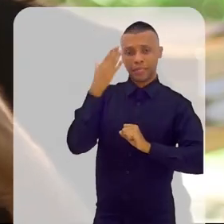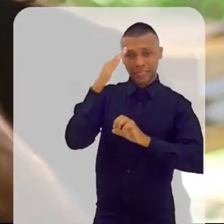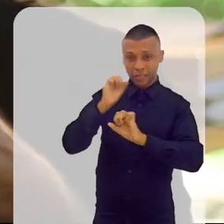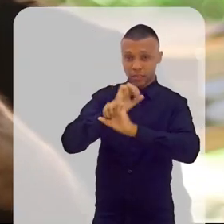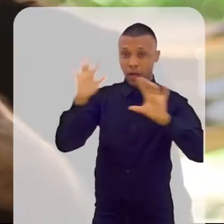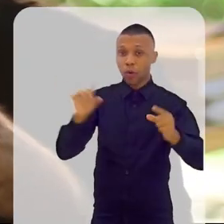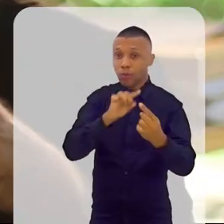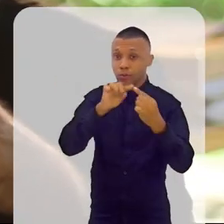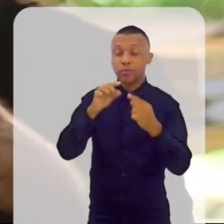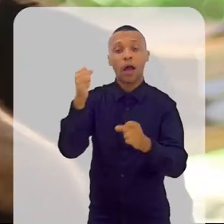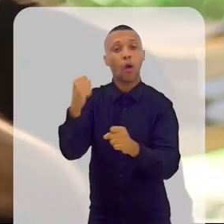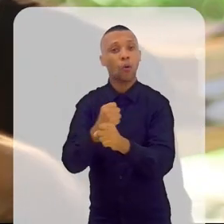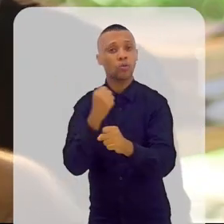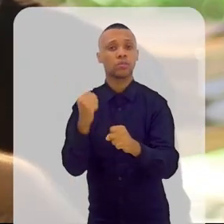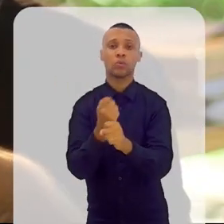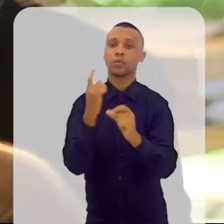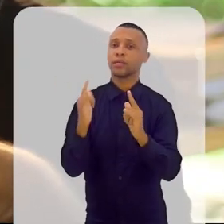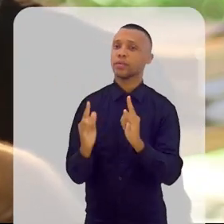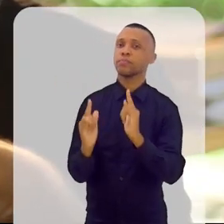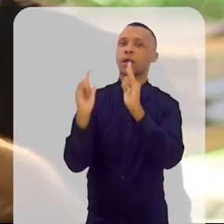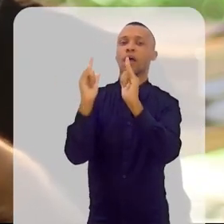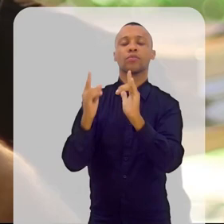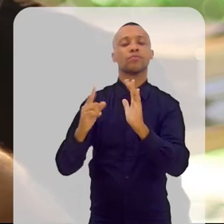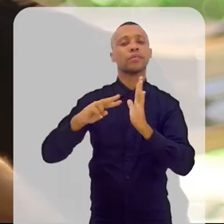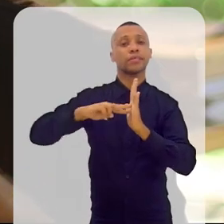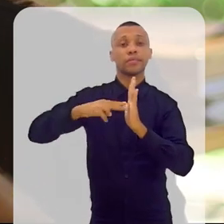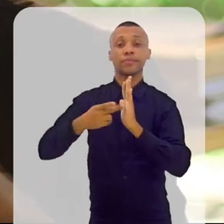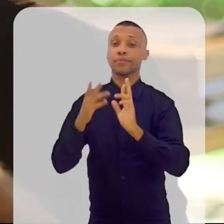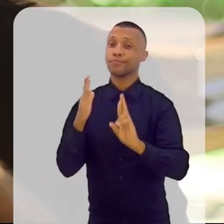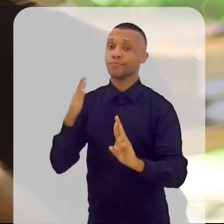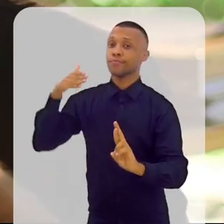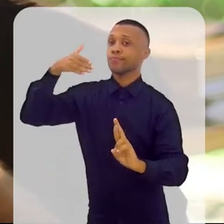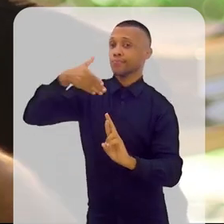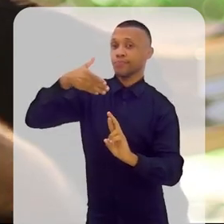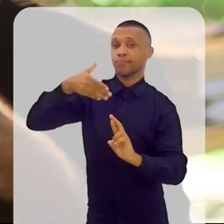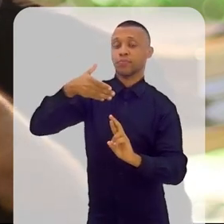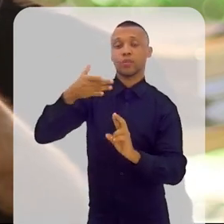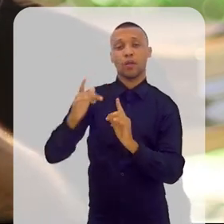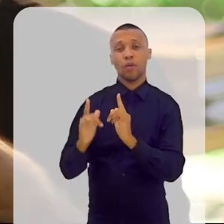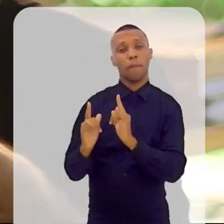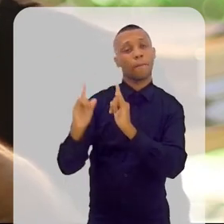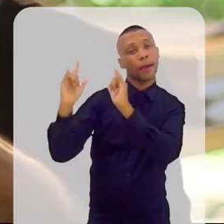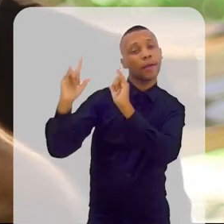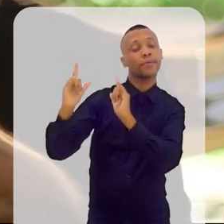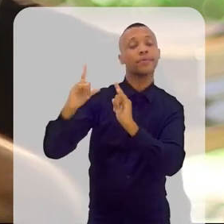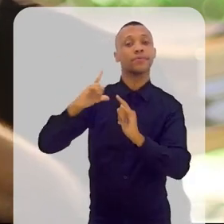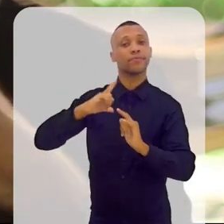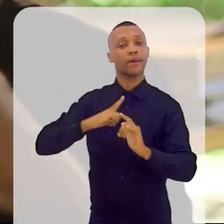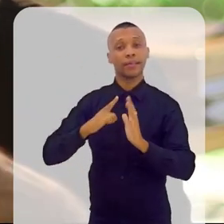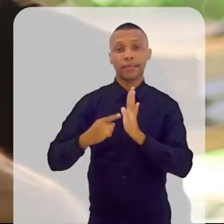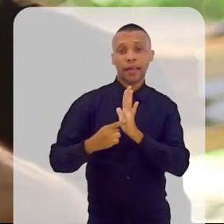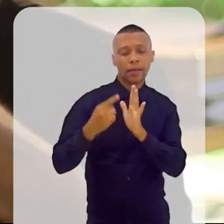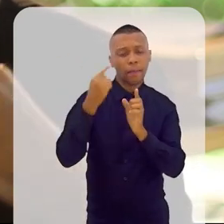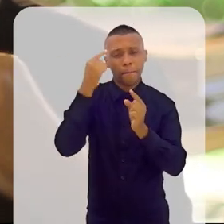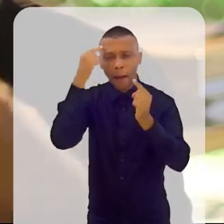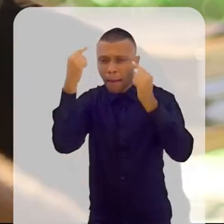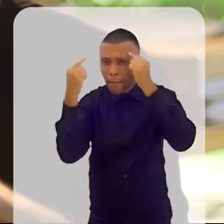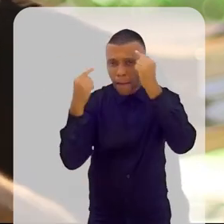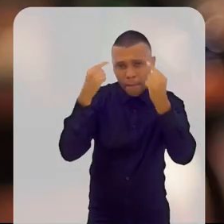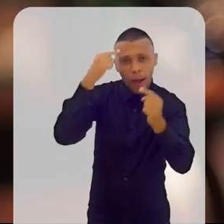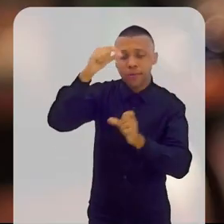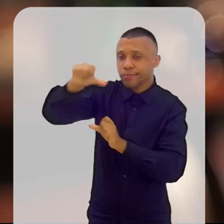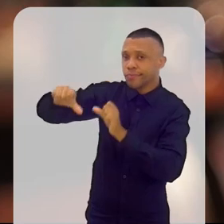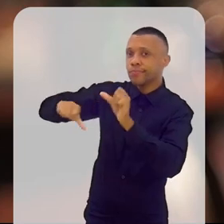a construção desse prédio devesse representar exatamente um prédio que pudesse transmitir essa ideia de criatividade, de